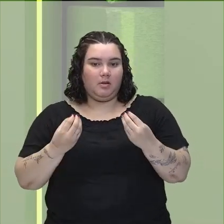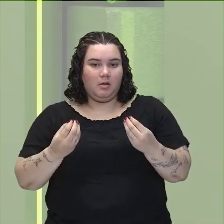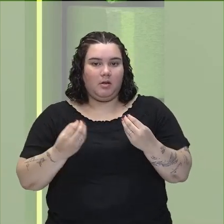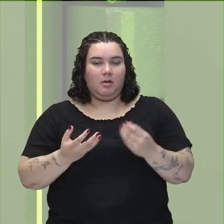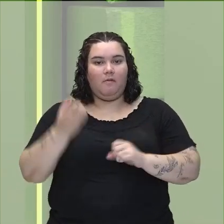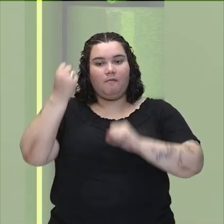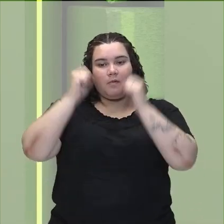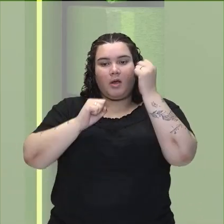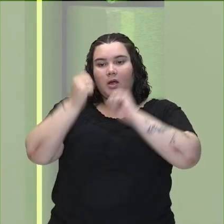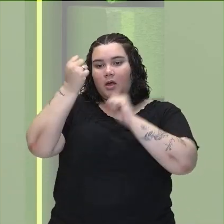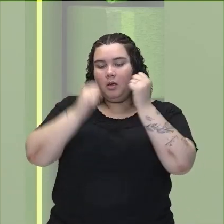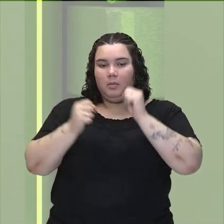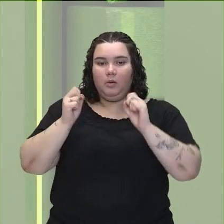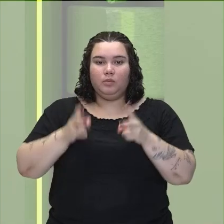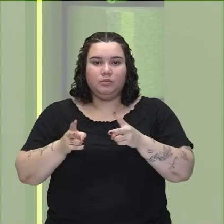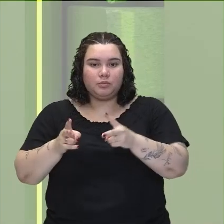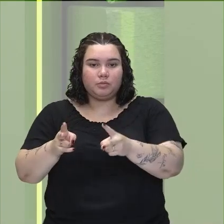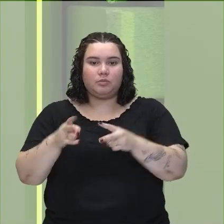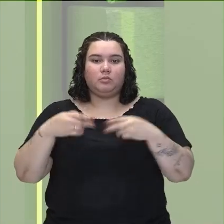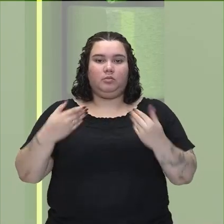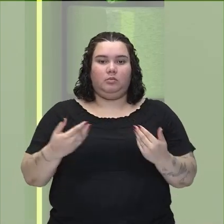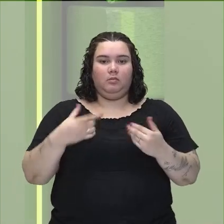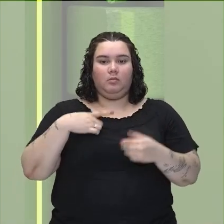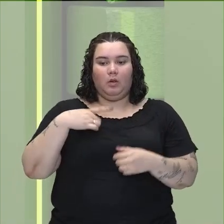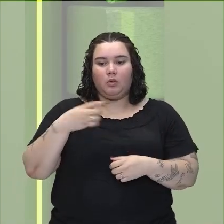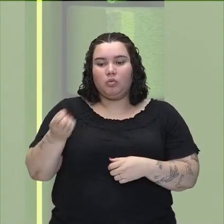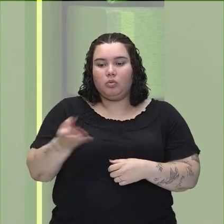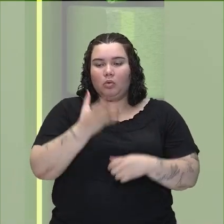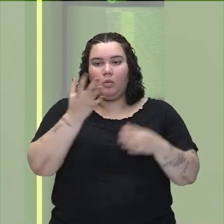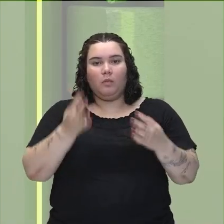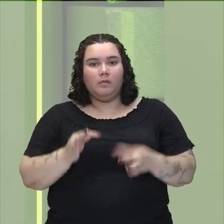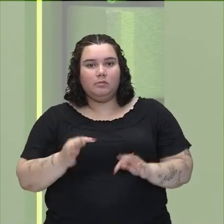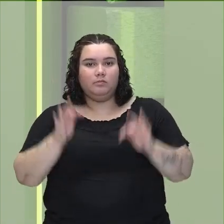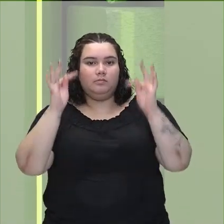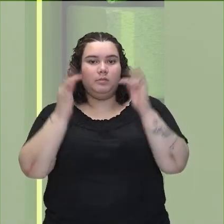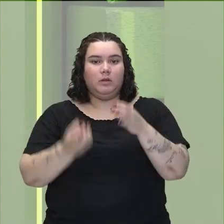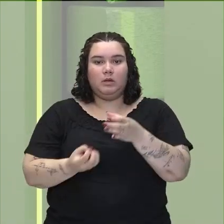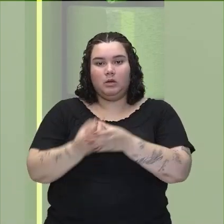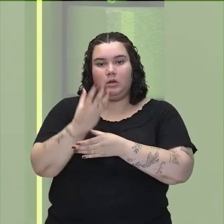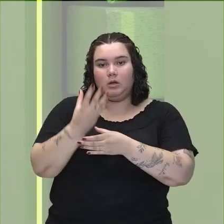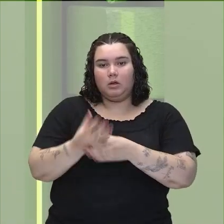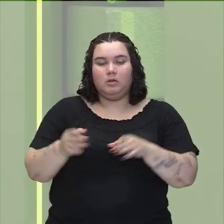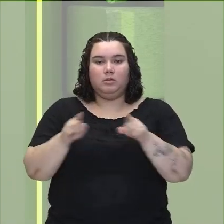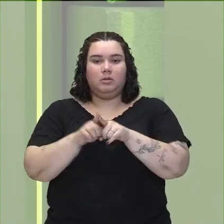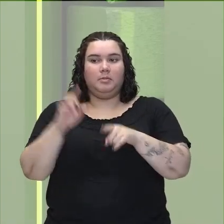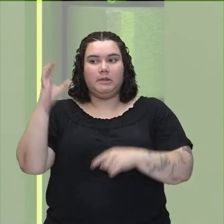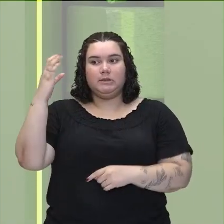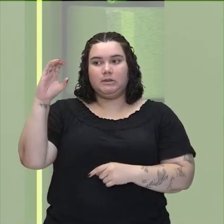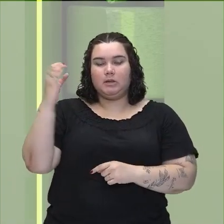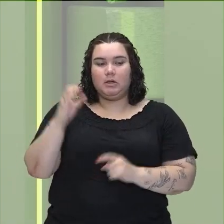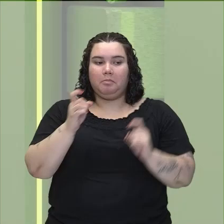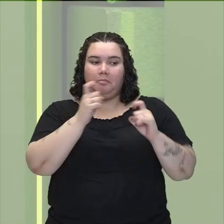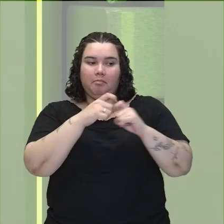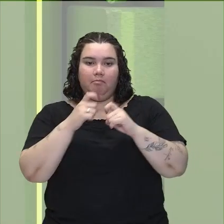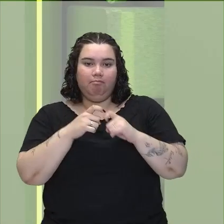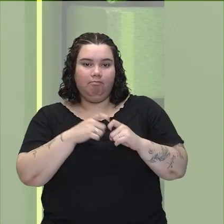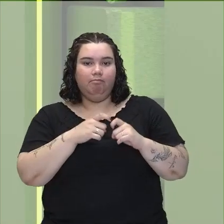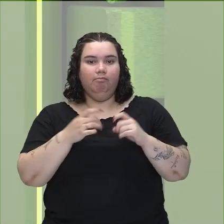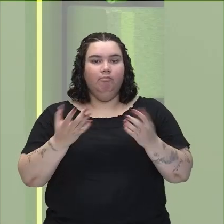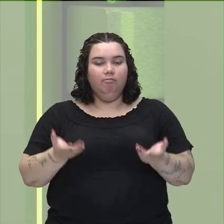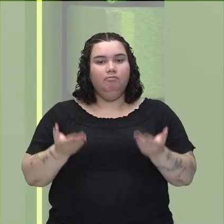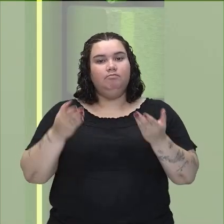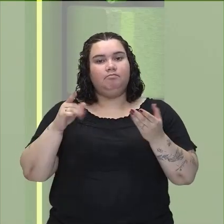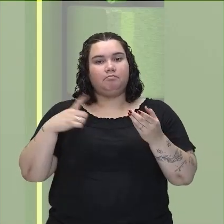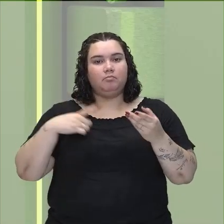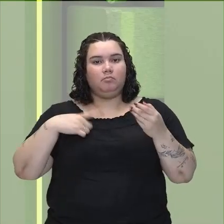indústria, para o desenvolvimento de novas tecnologias, para o desenvolvimento da ciência, da medicina. Então, é